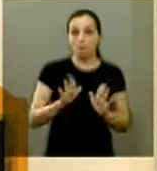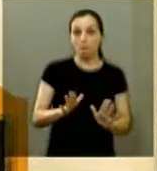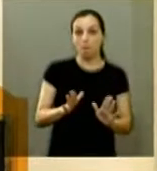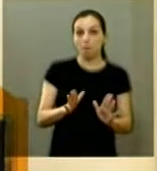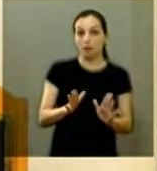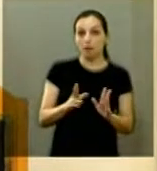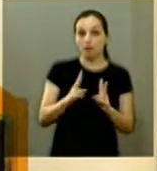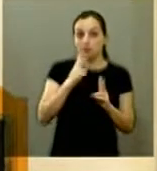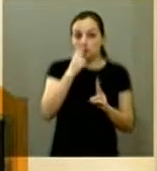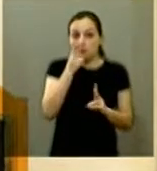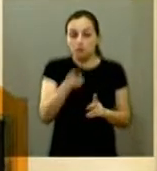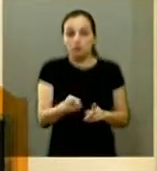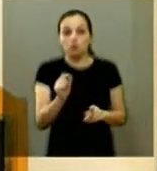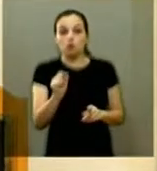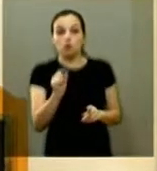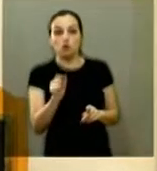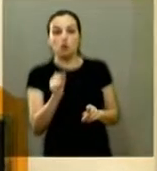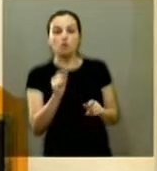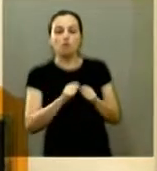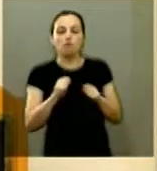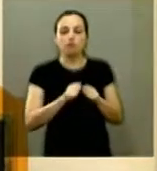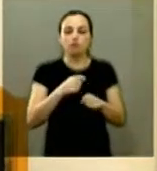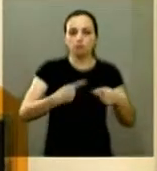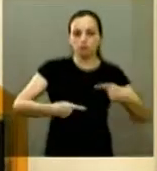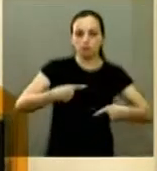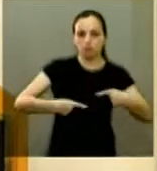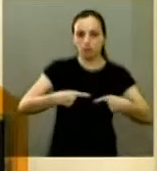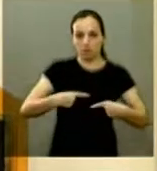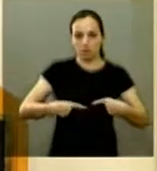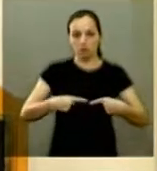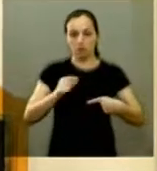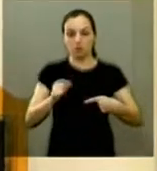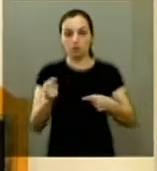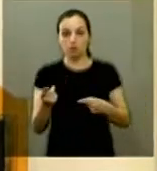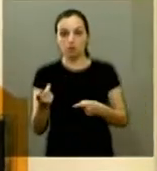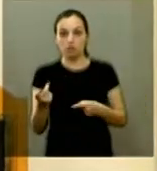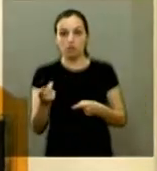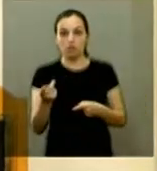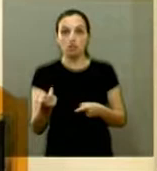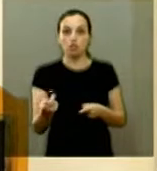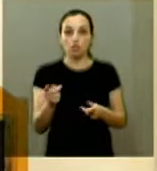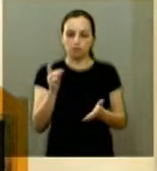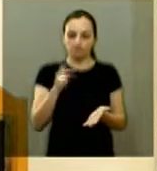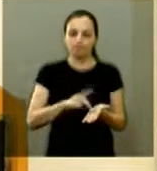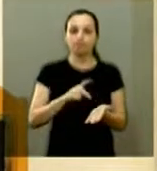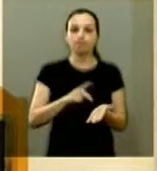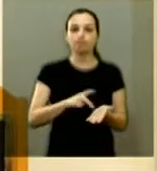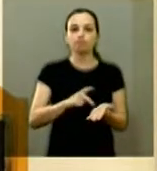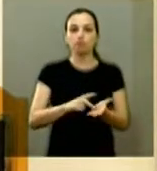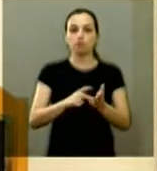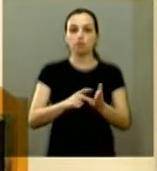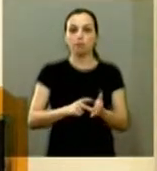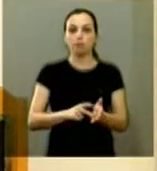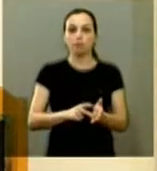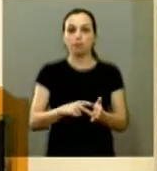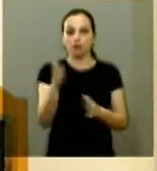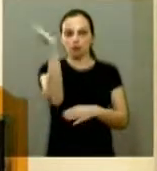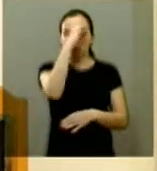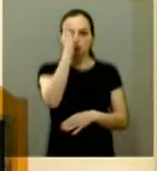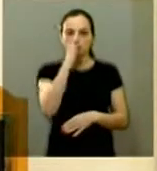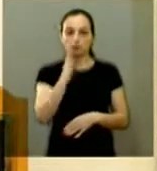parecidos nos modos operantes de fazer política e de buscar se consolidar no poder no Brasil